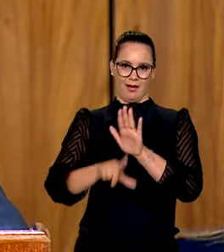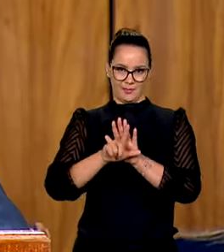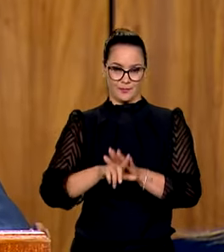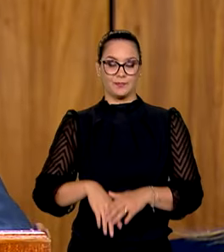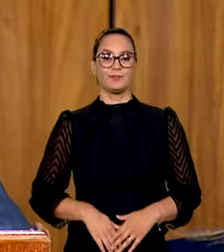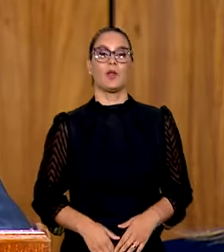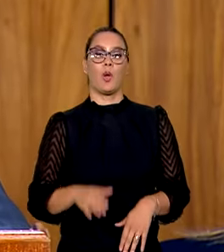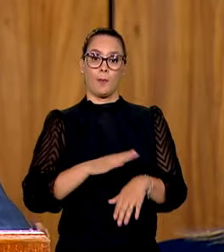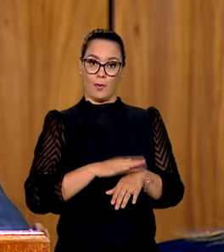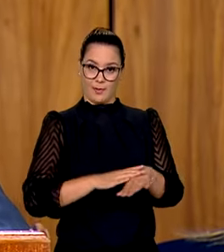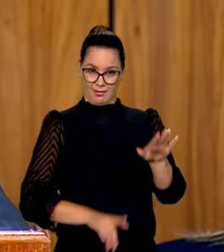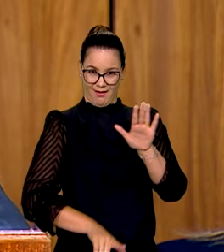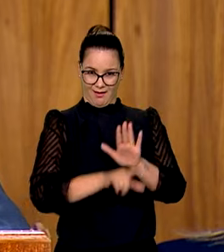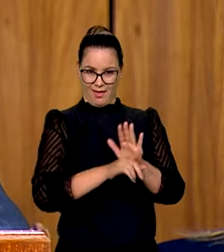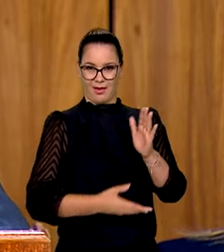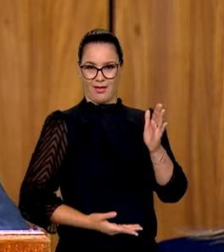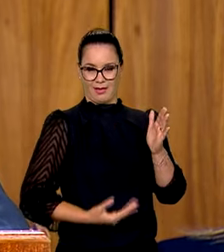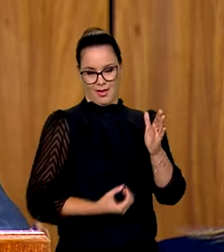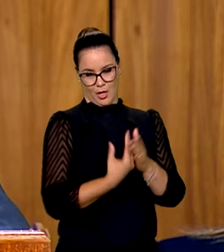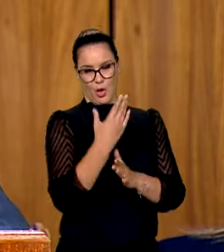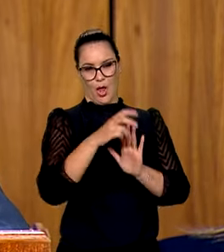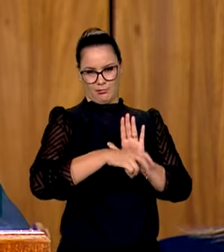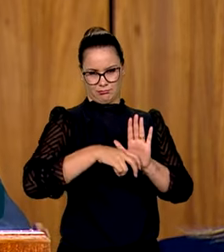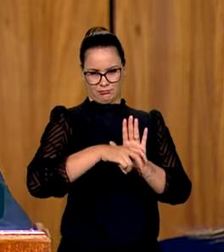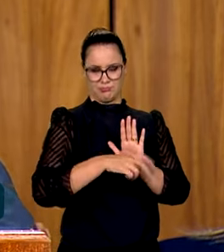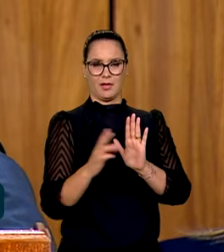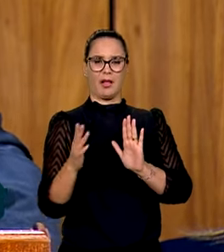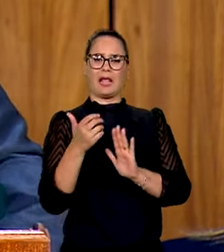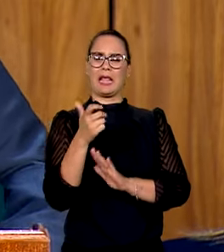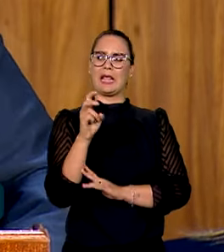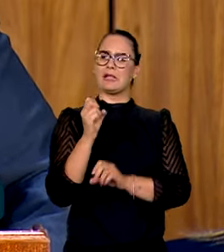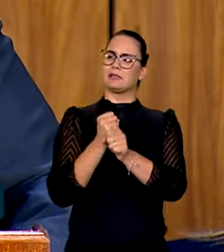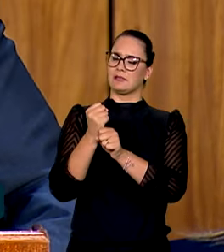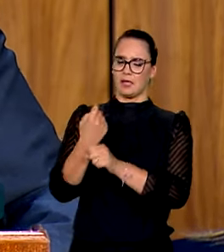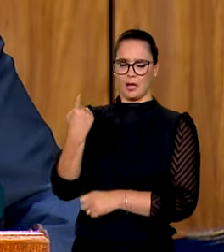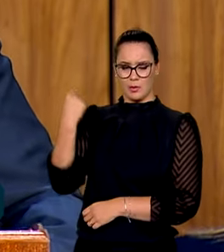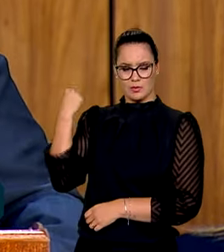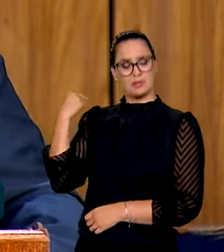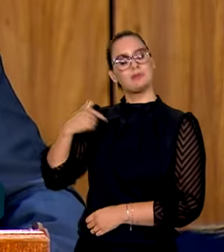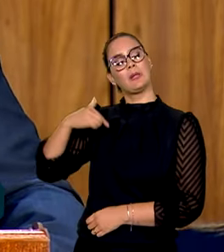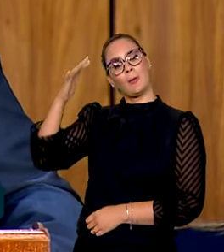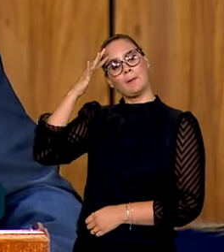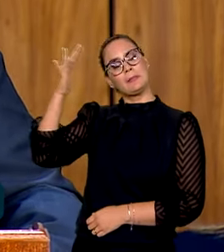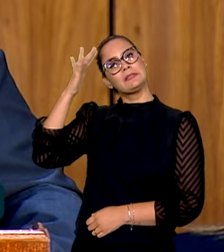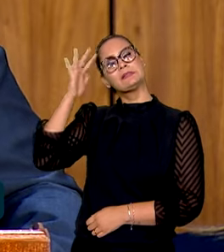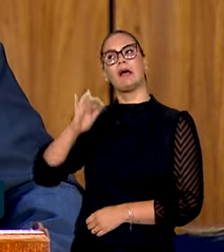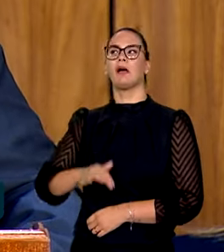sancionei a lei Maria da Penha, há quase 15 anos atrás, eu imaginava